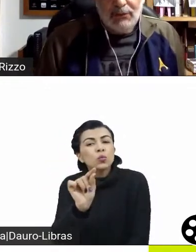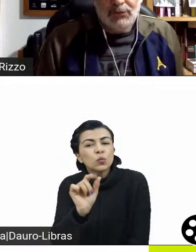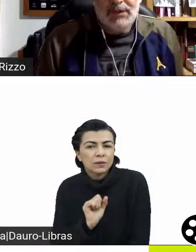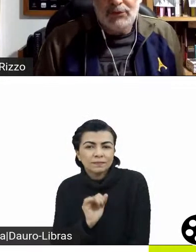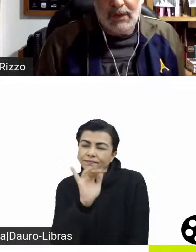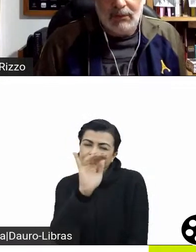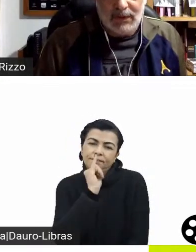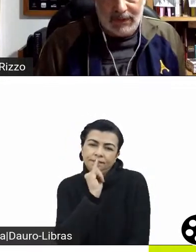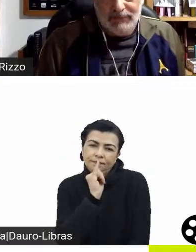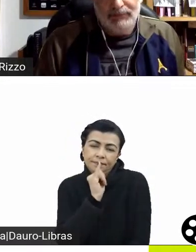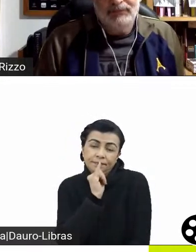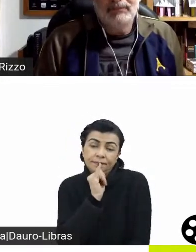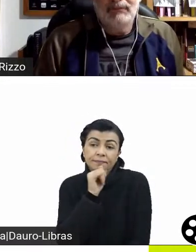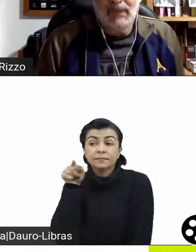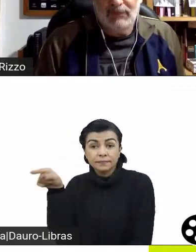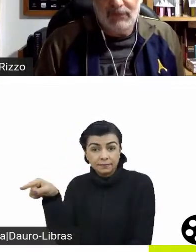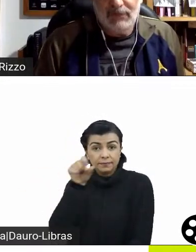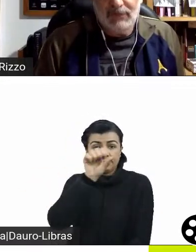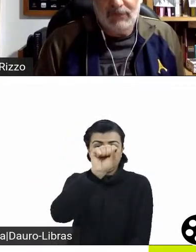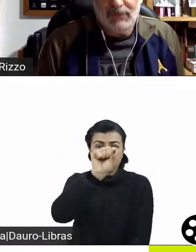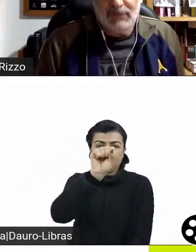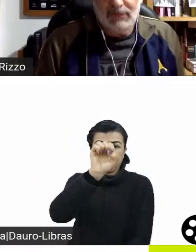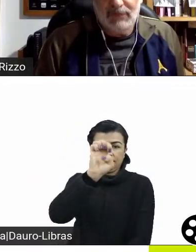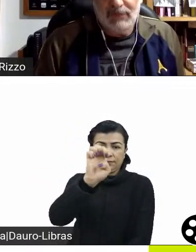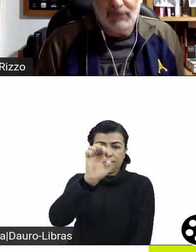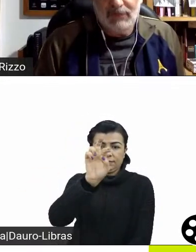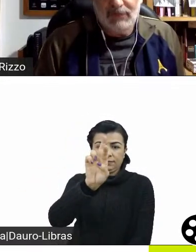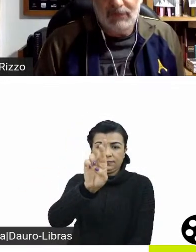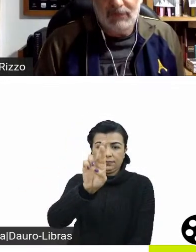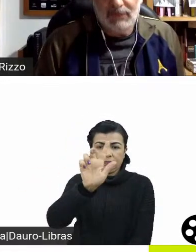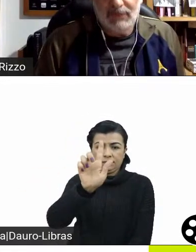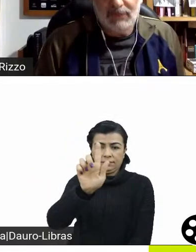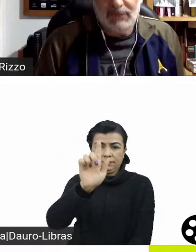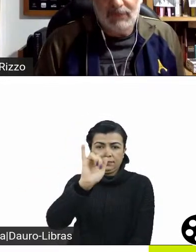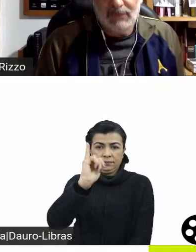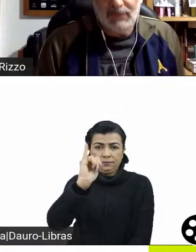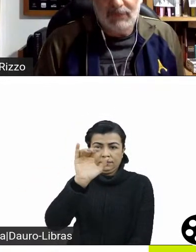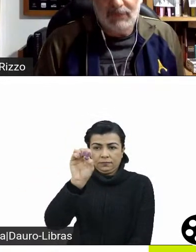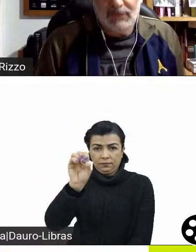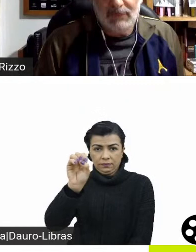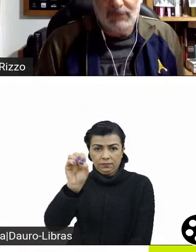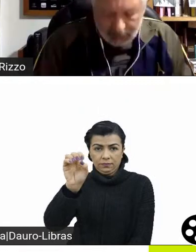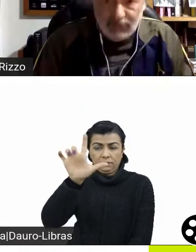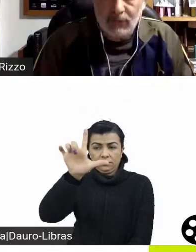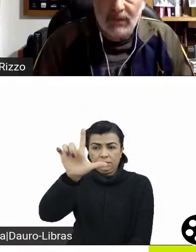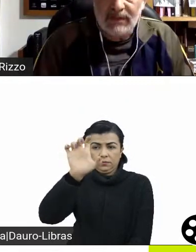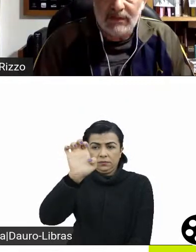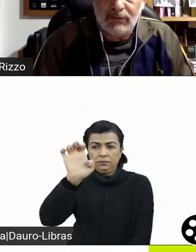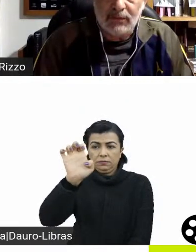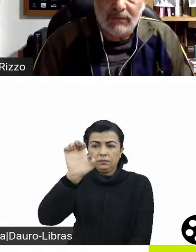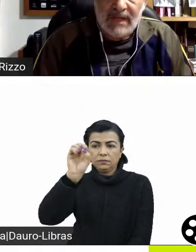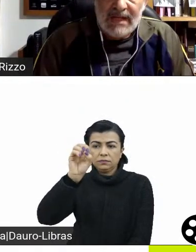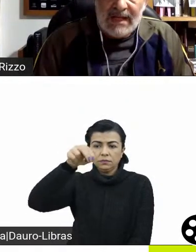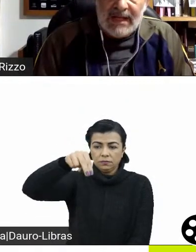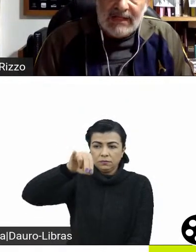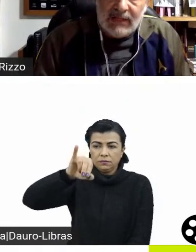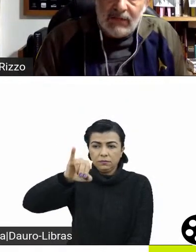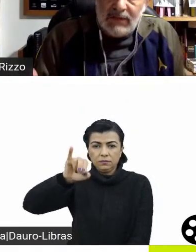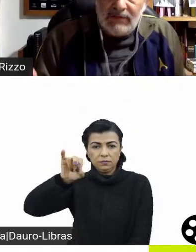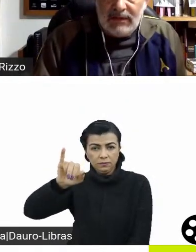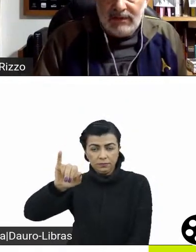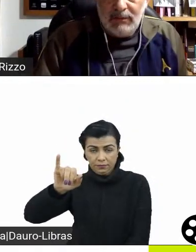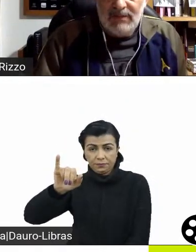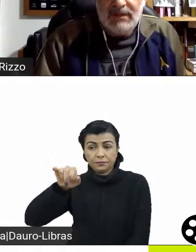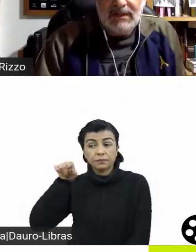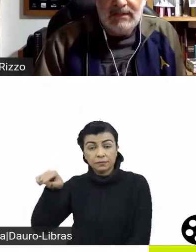maneira, quando o Sérgio Leone fez aquelas coisas maravilhosas lá, Três Homens em Conflito, aquelas coisas com Clint Eastwood, ele